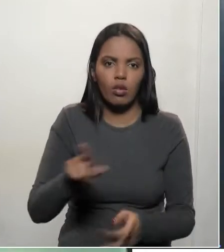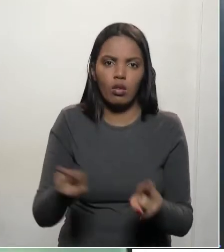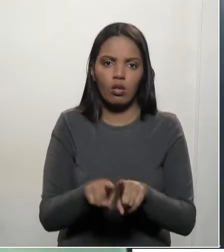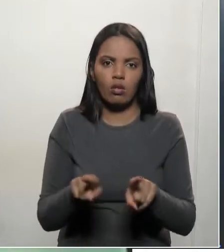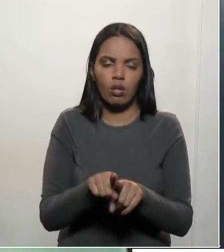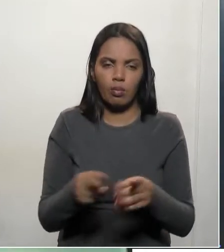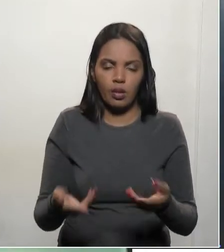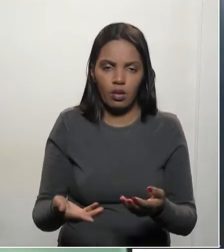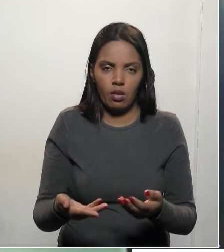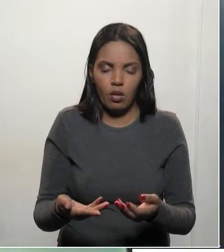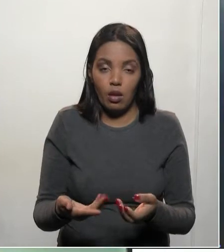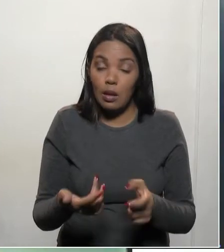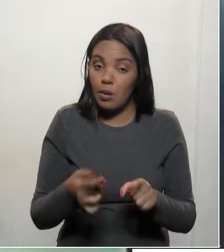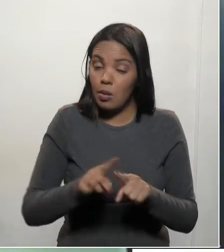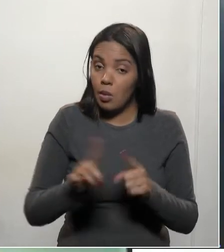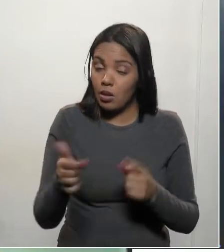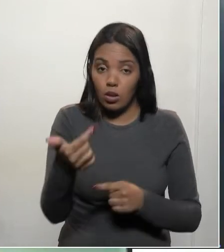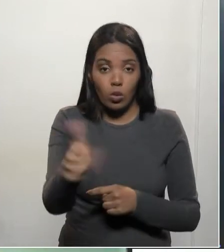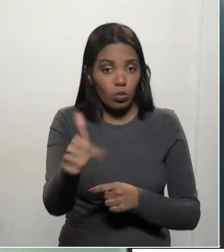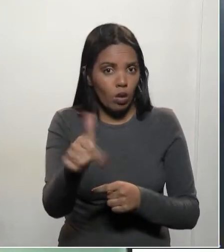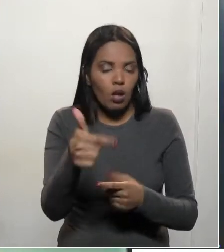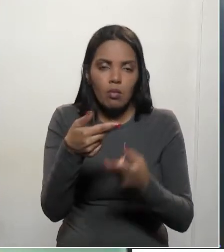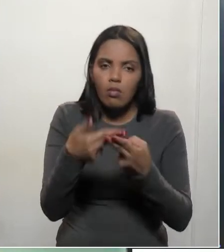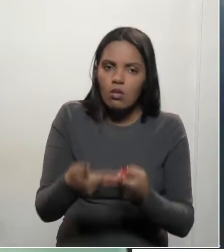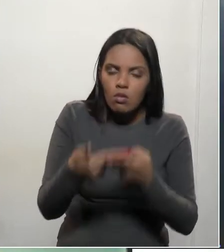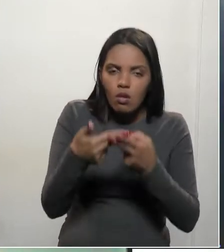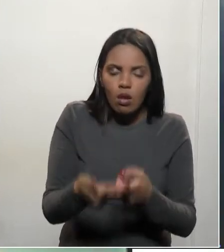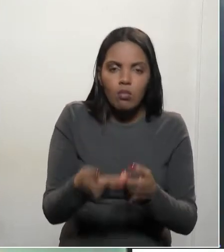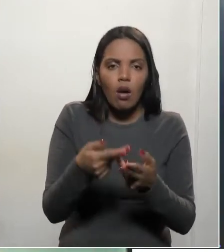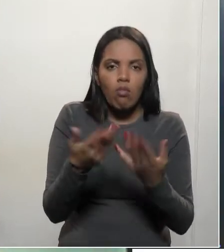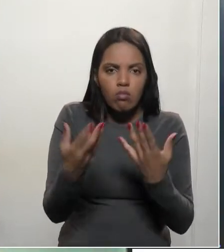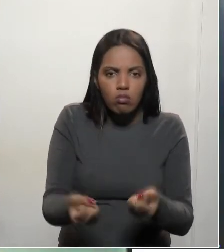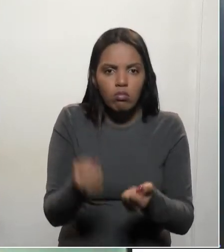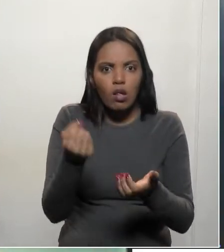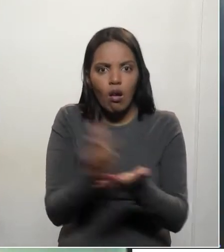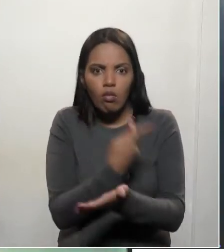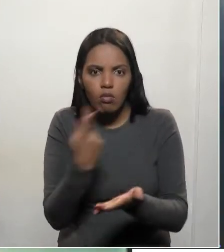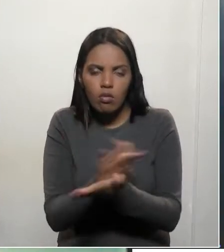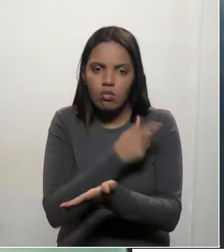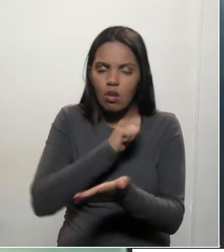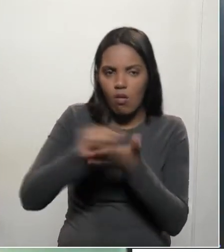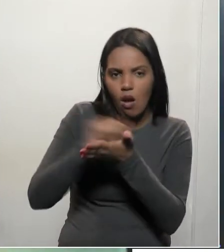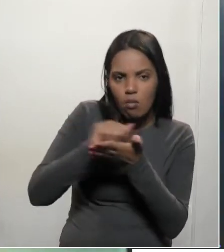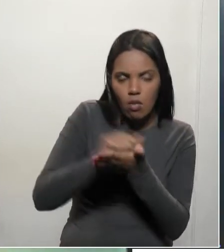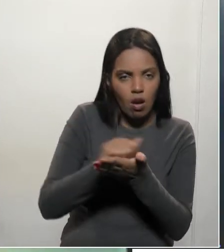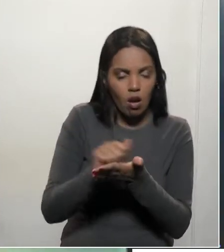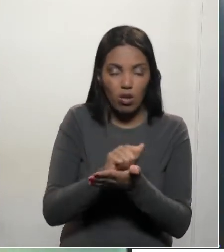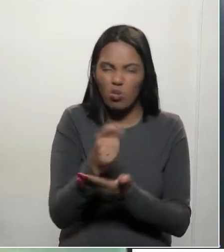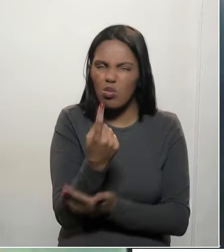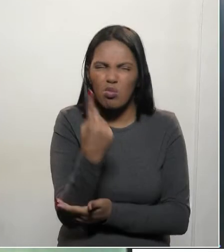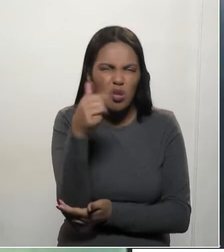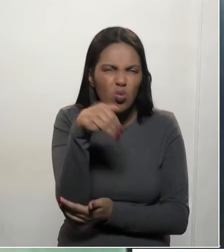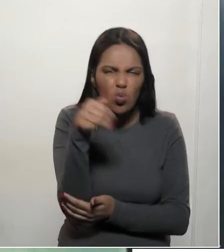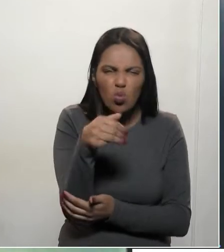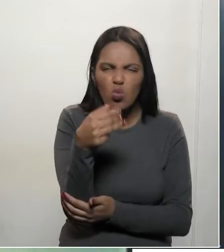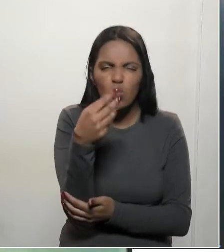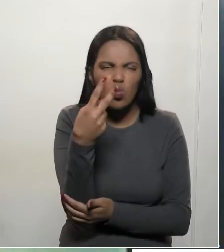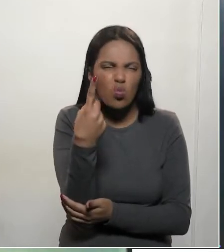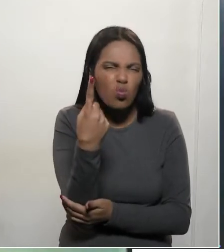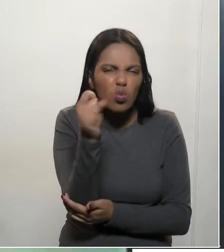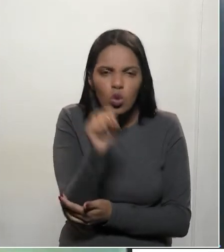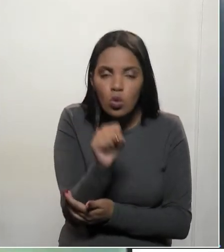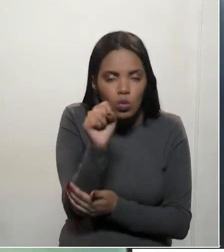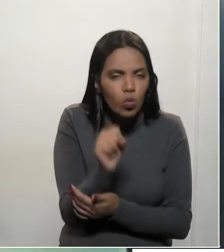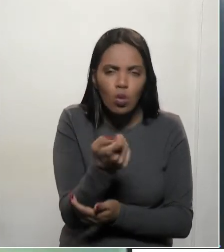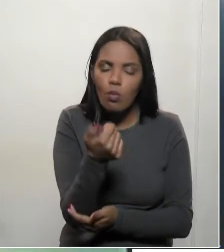Ele não tem a tolerância. a vaga permanecer um certo tempo, alguns minutos, segundos após o